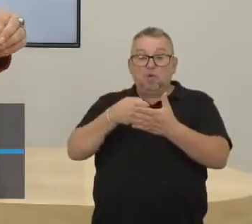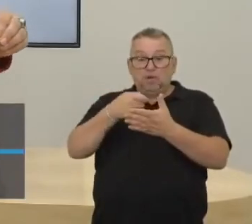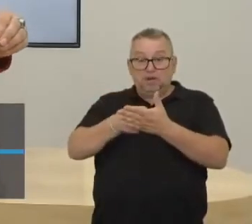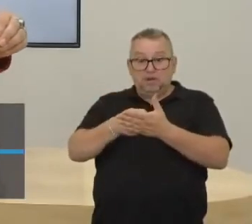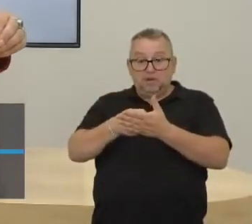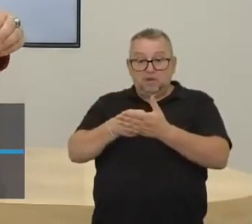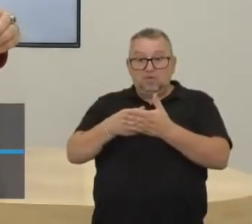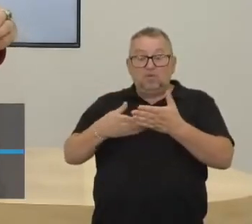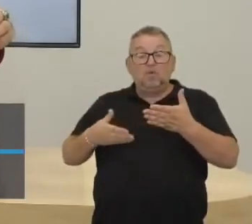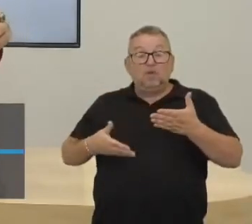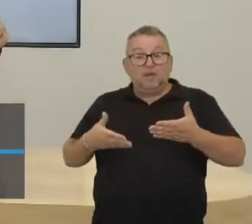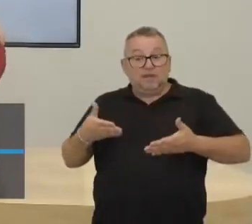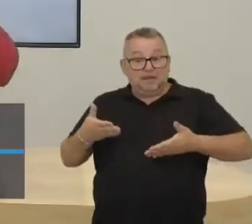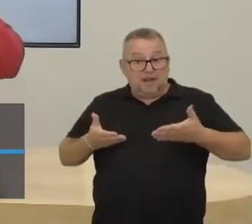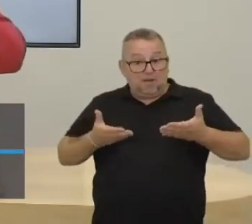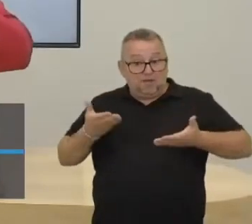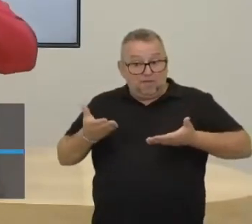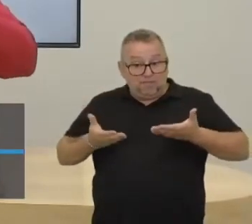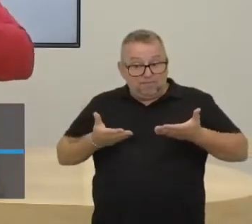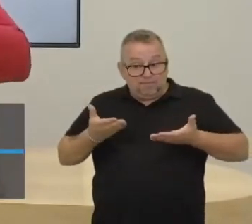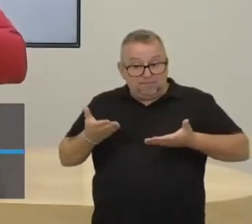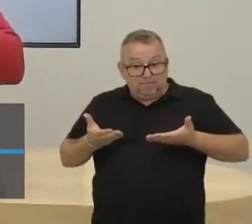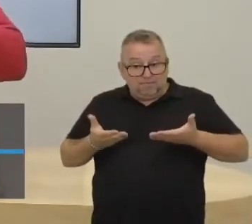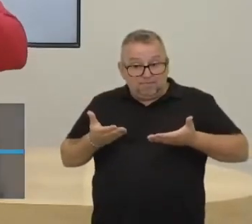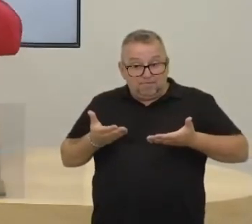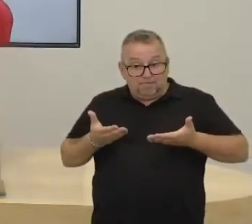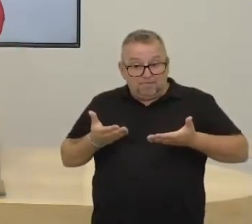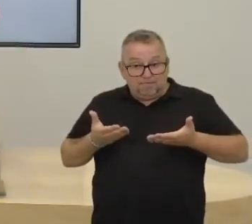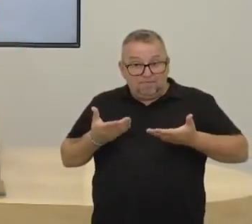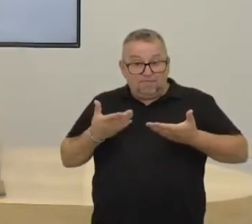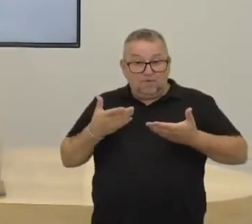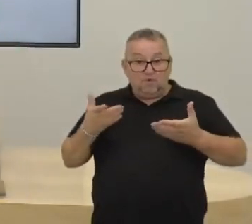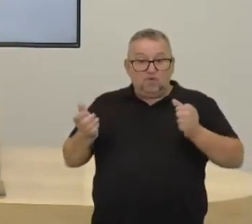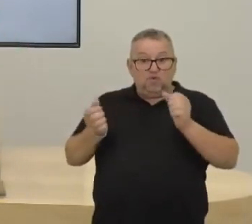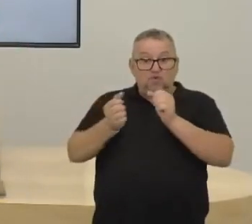servos, aqui, tá? Desses servos com esse senhor feudal. Tchau. Tchau.